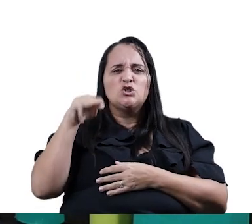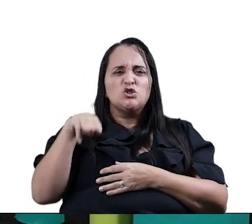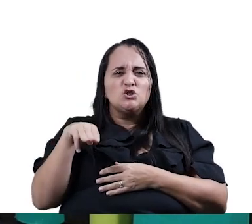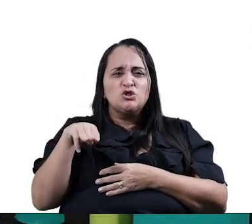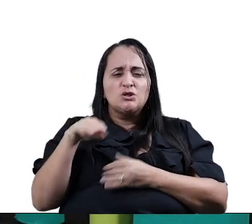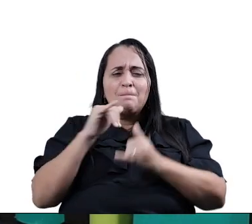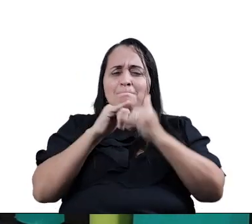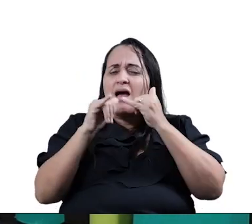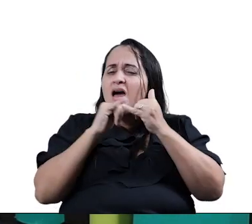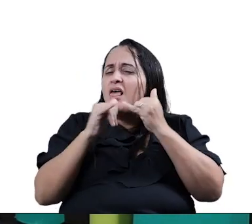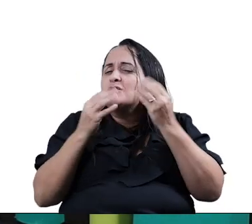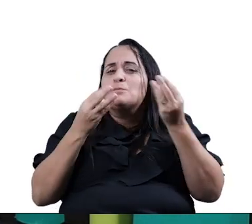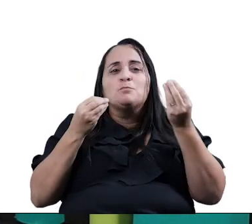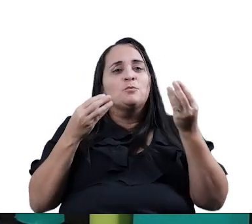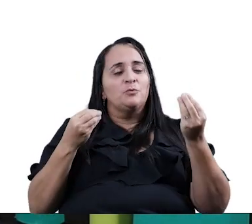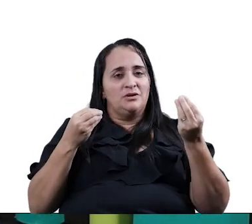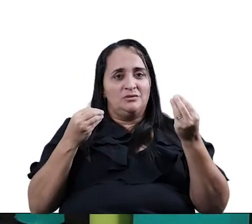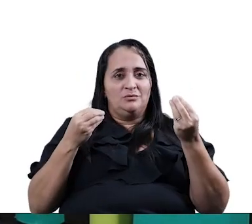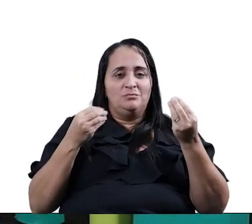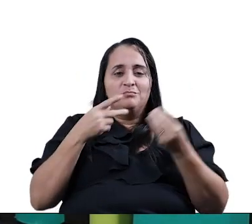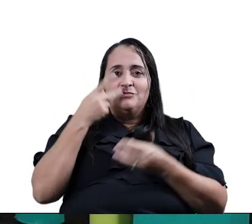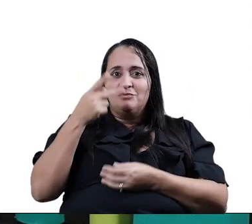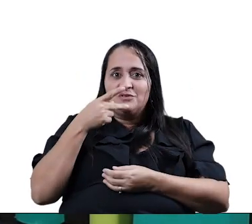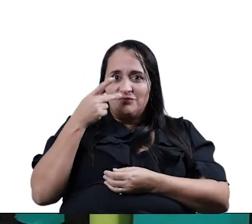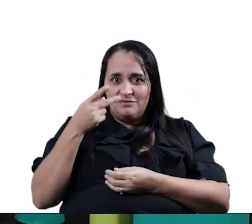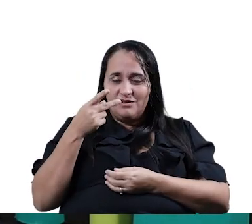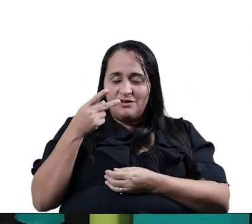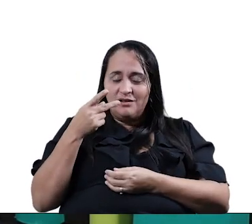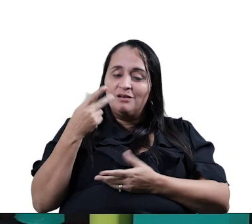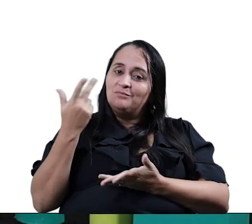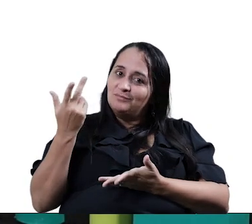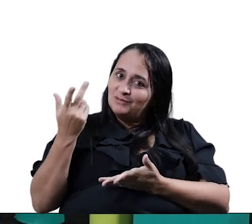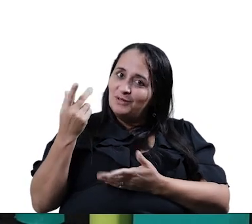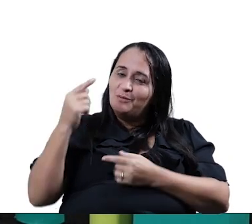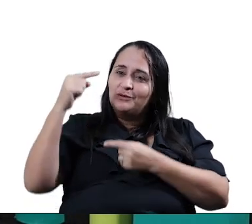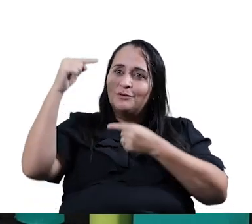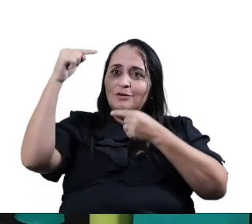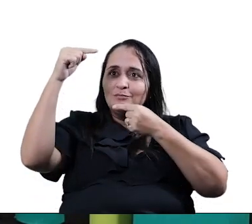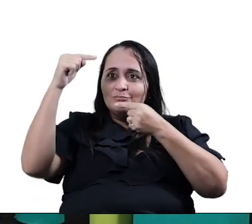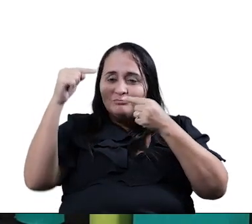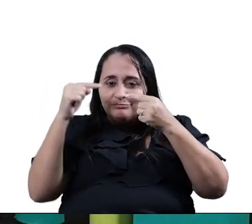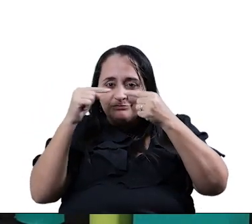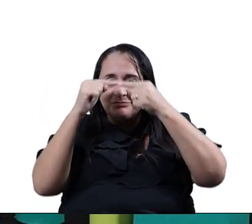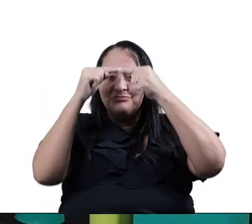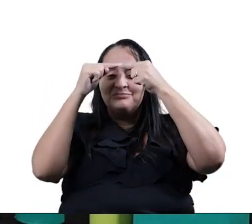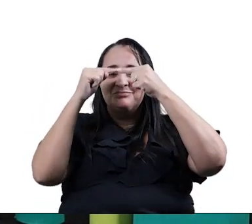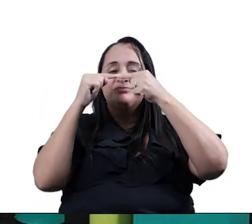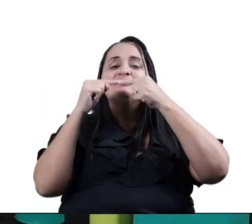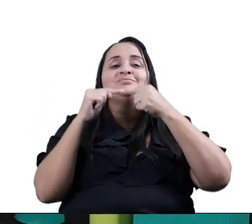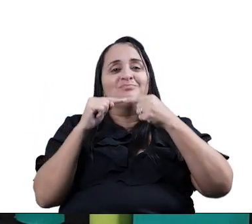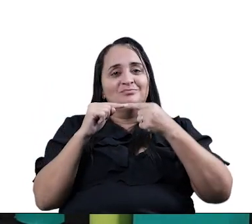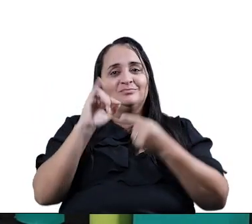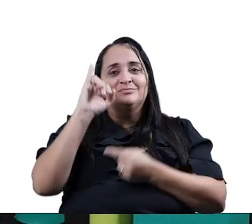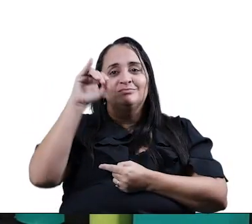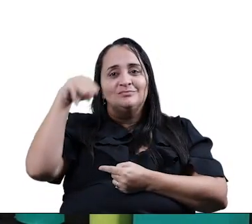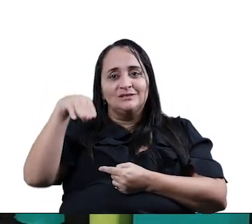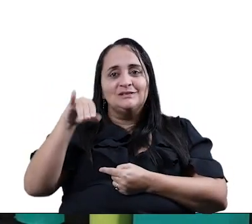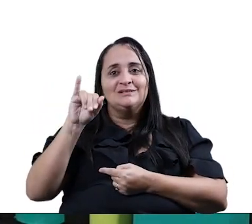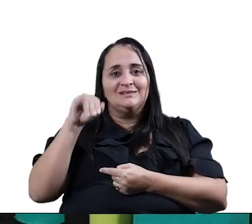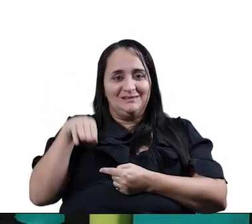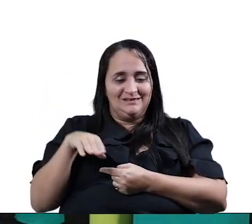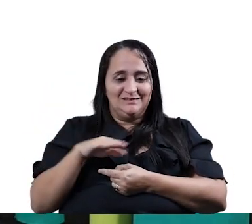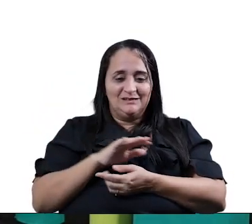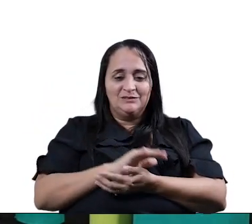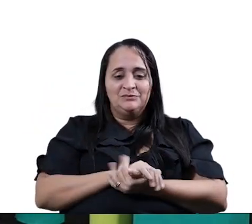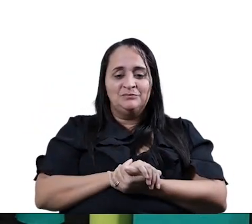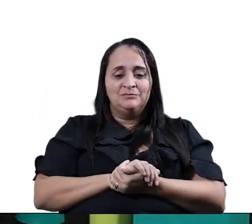parecidas Então elas estão rimando Entre si Certo? Cetim Capim Vamos